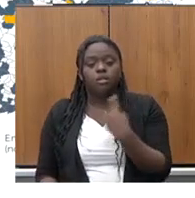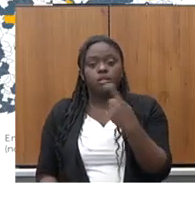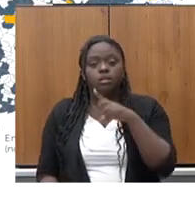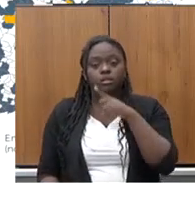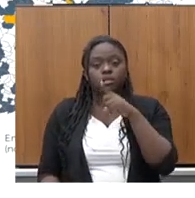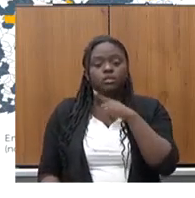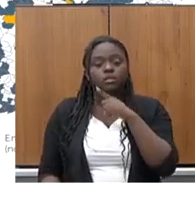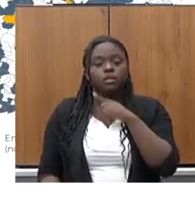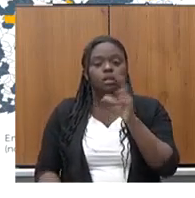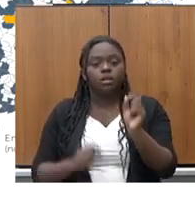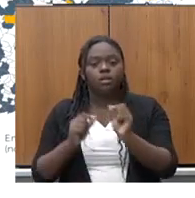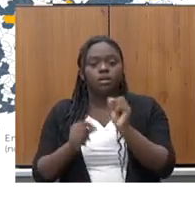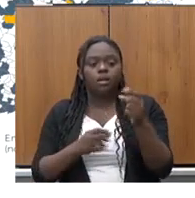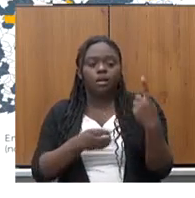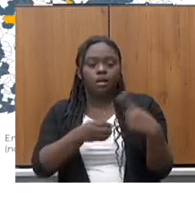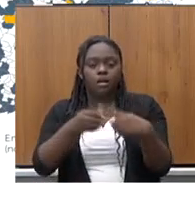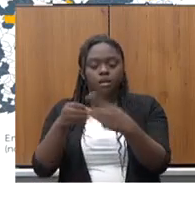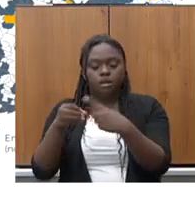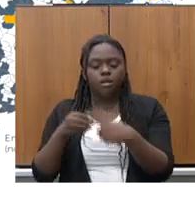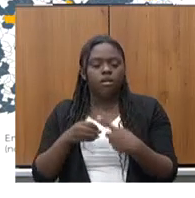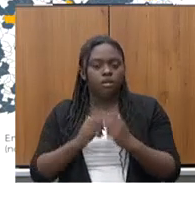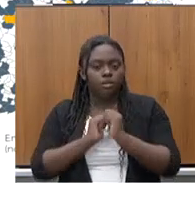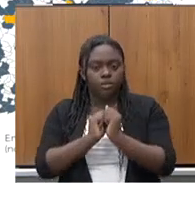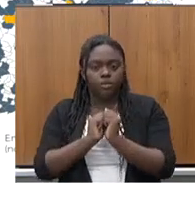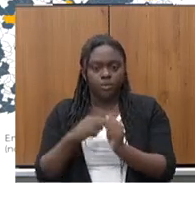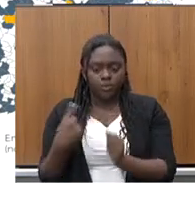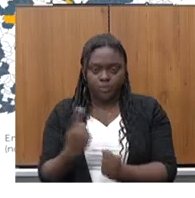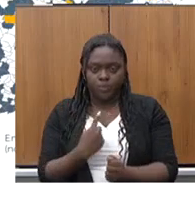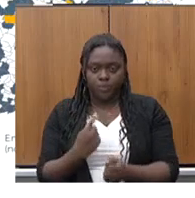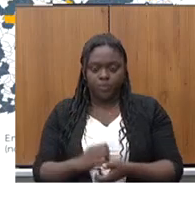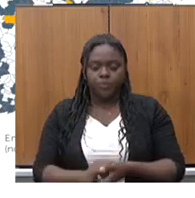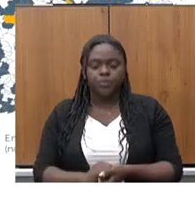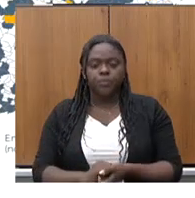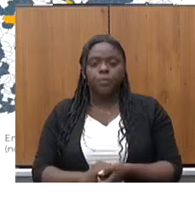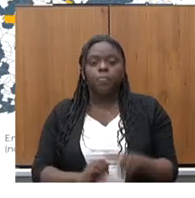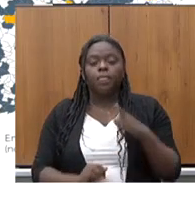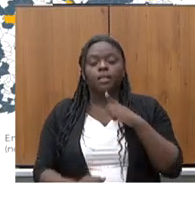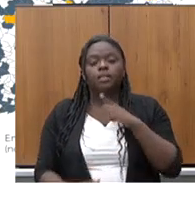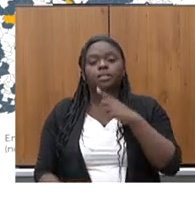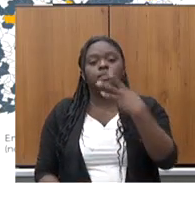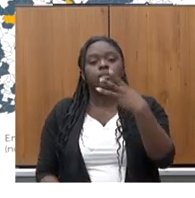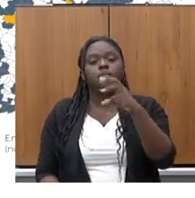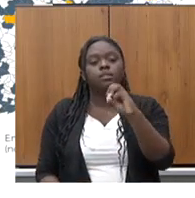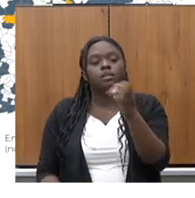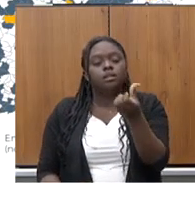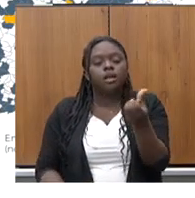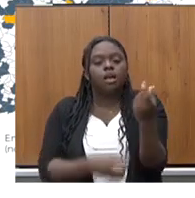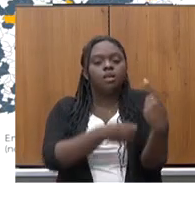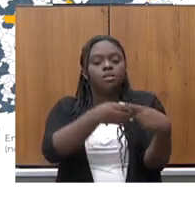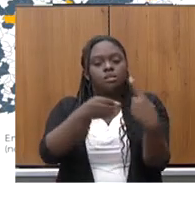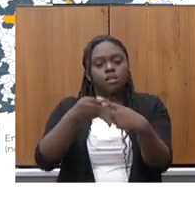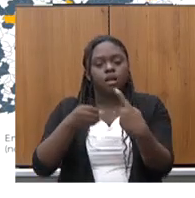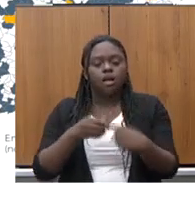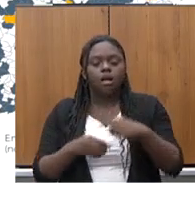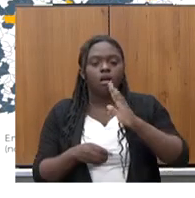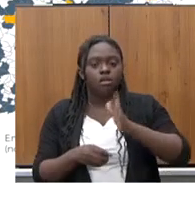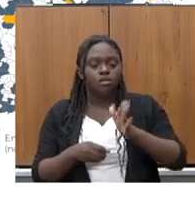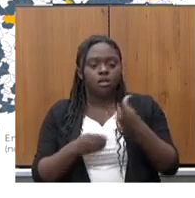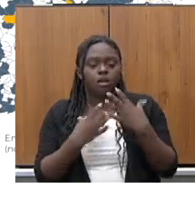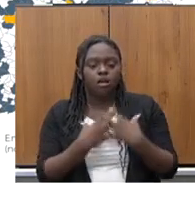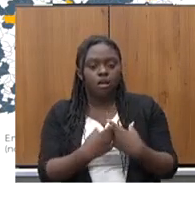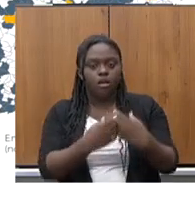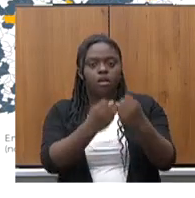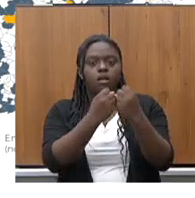os municípios do nosso lado. Então, nós colocamos 306 municípios já aderiram